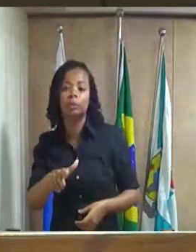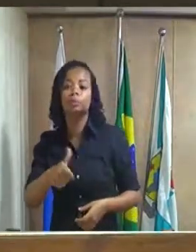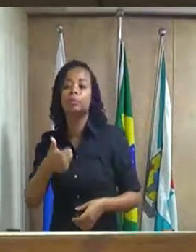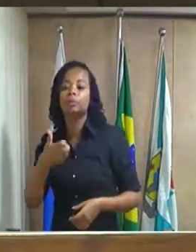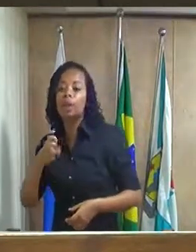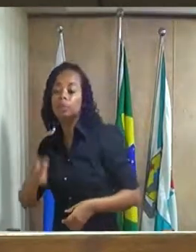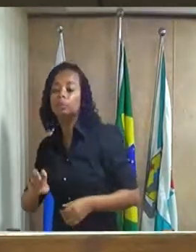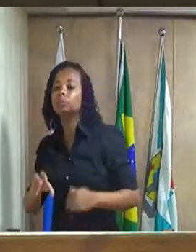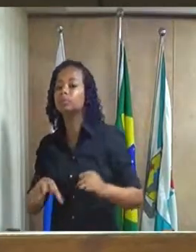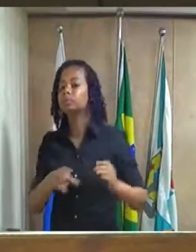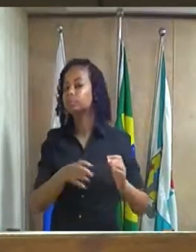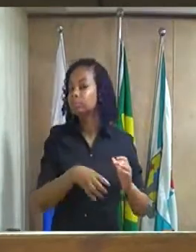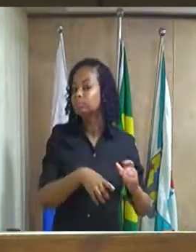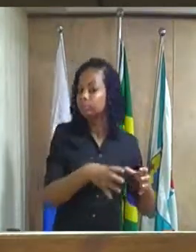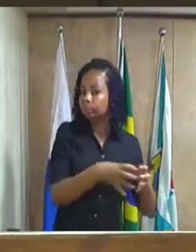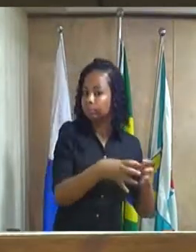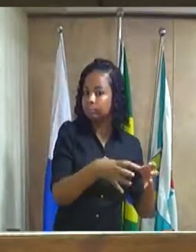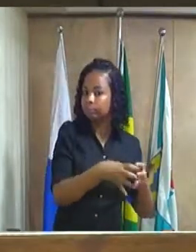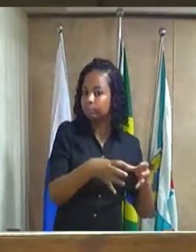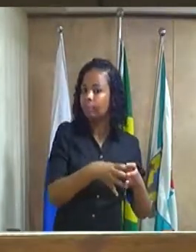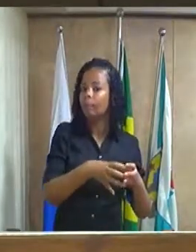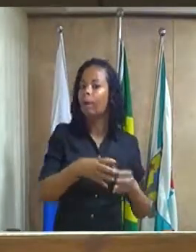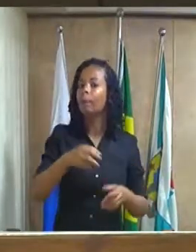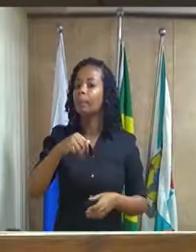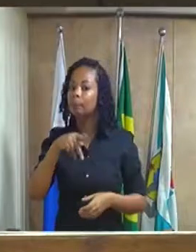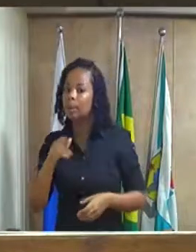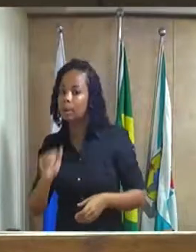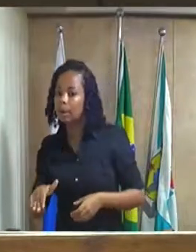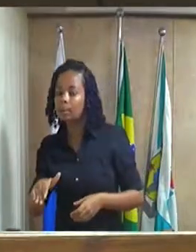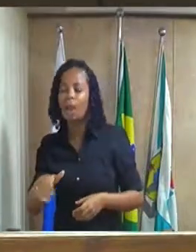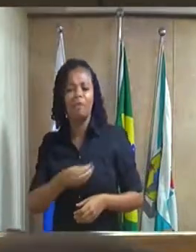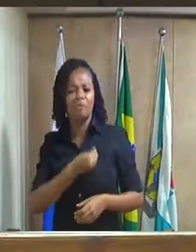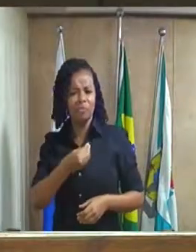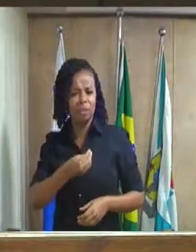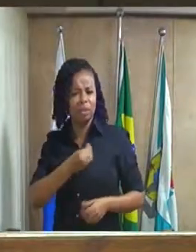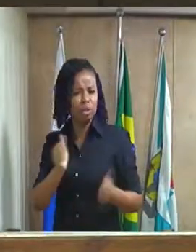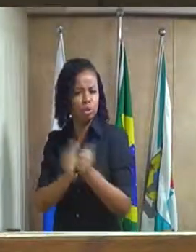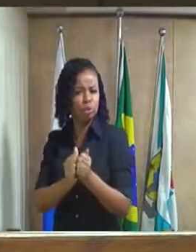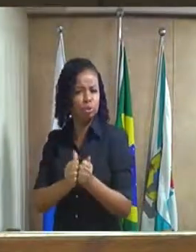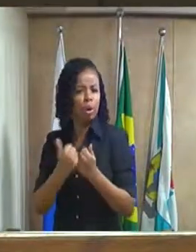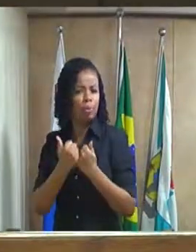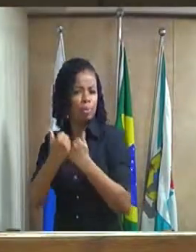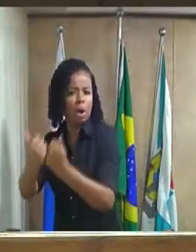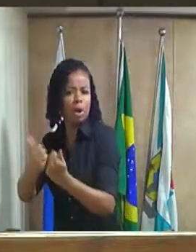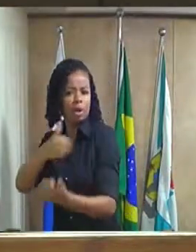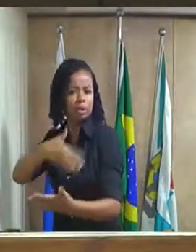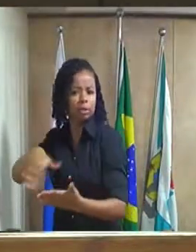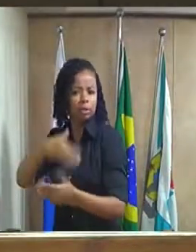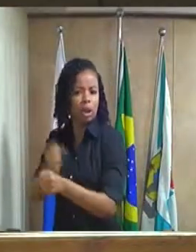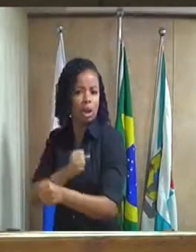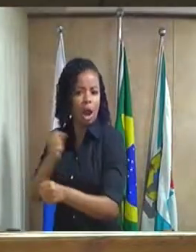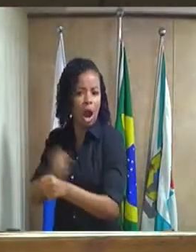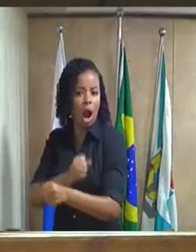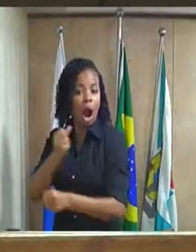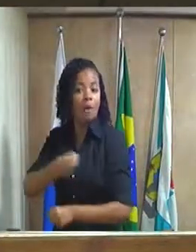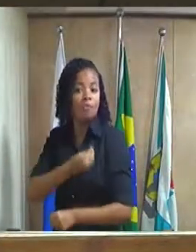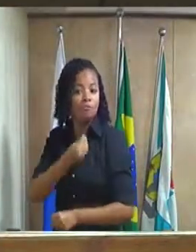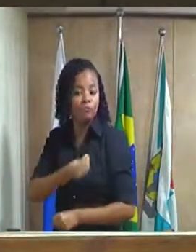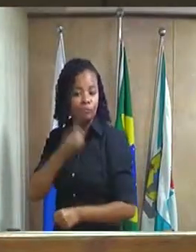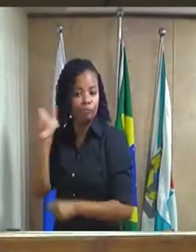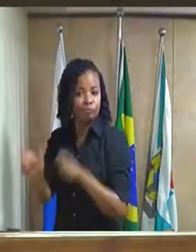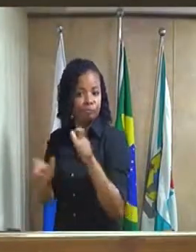Secretaria de Obras, essas vigas, vereador Ivan, foram colocadas, Guilherme,